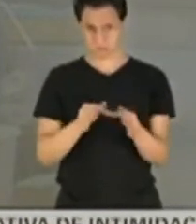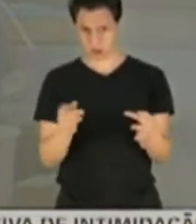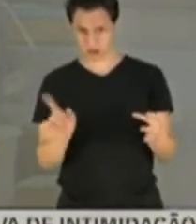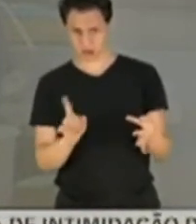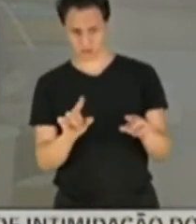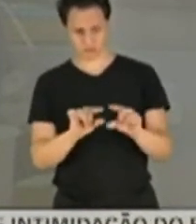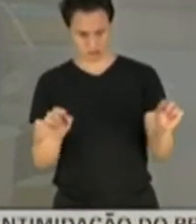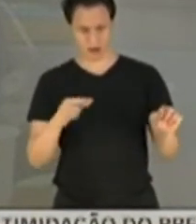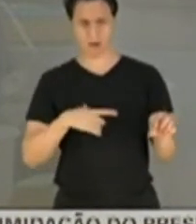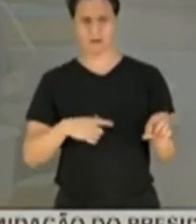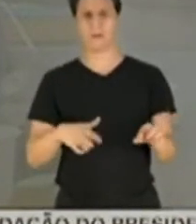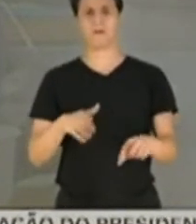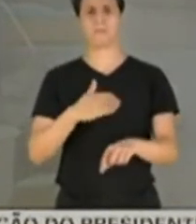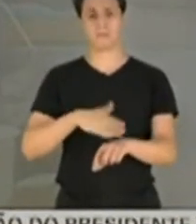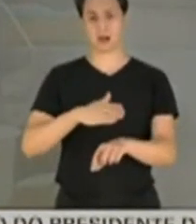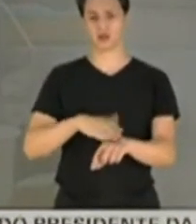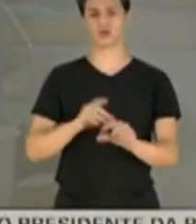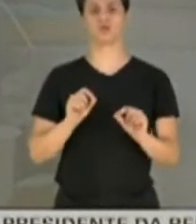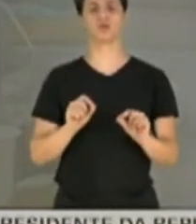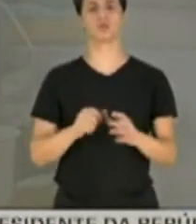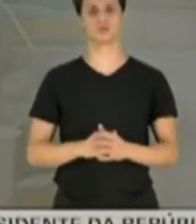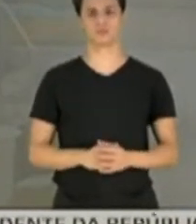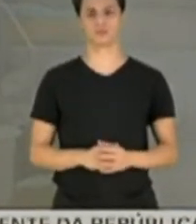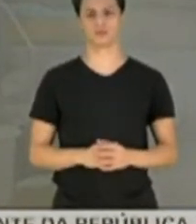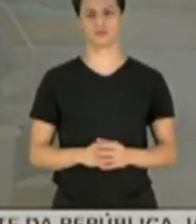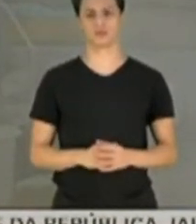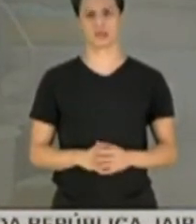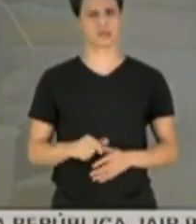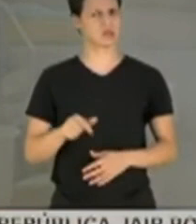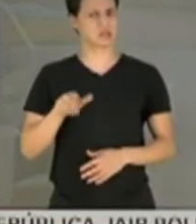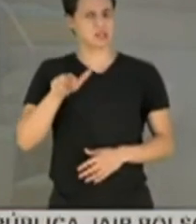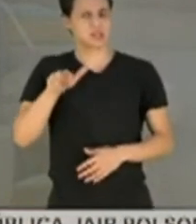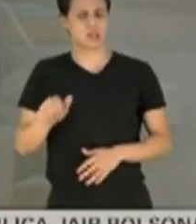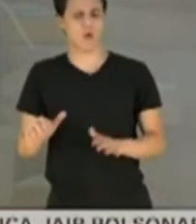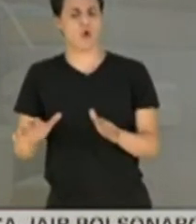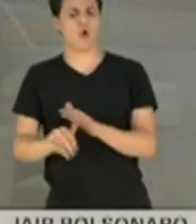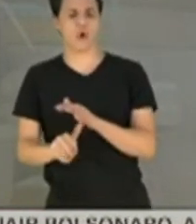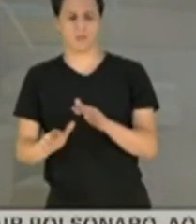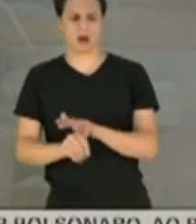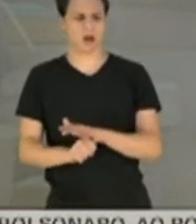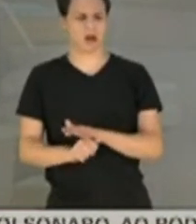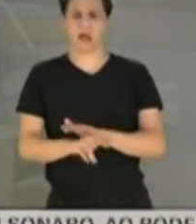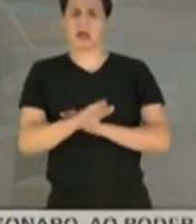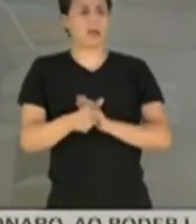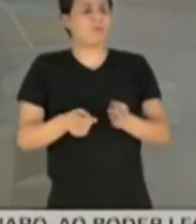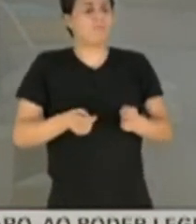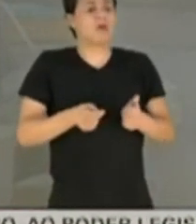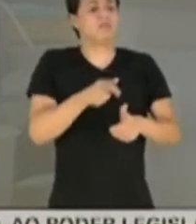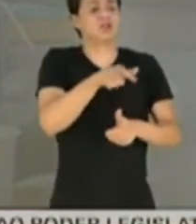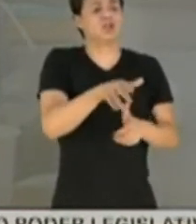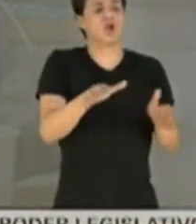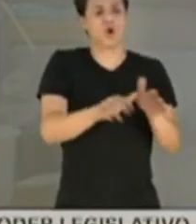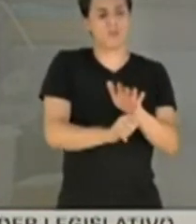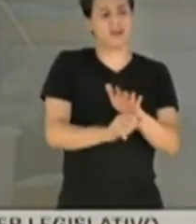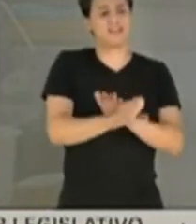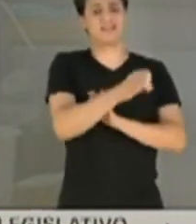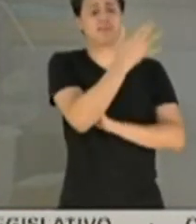prática. Não roubar, não deixar que roubem, punir os que roubam.